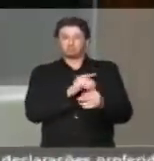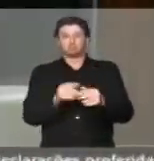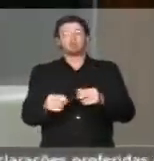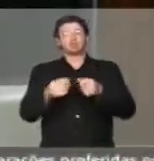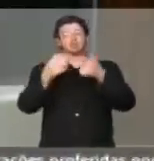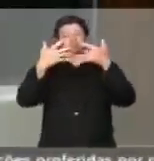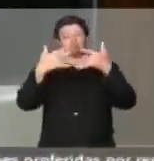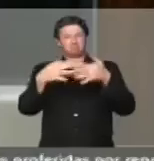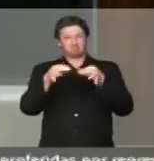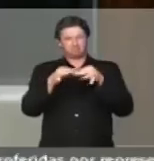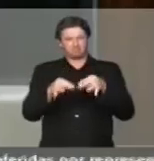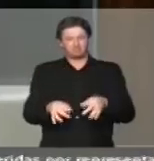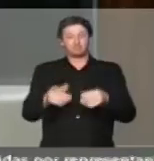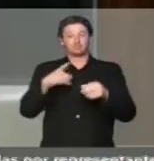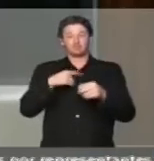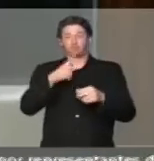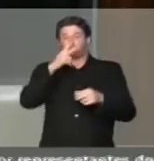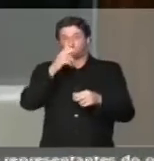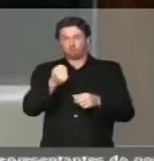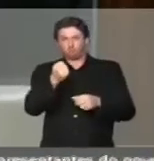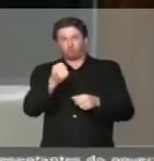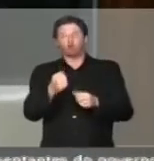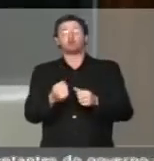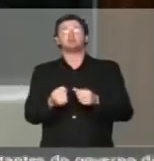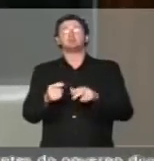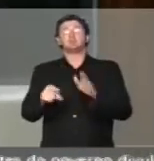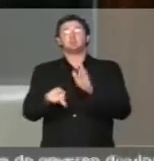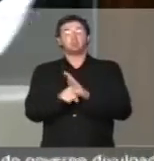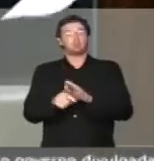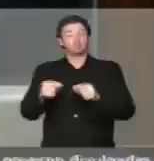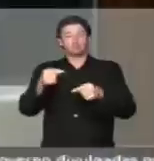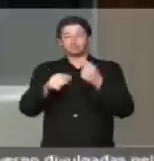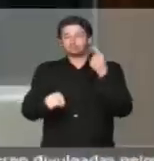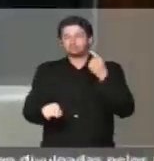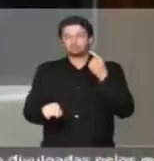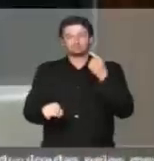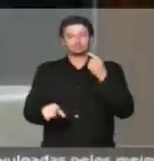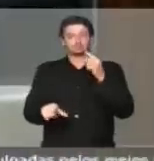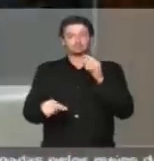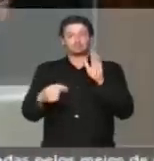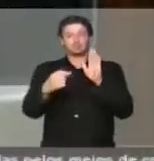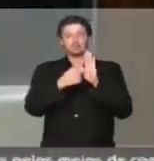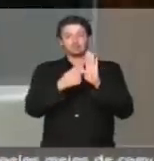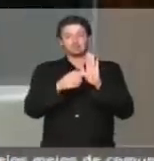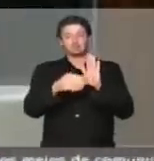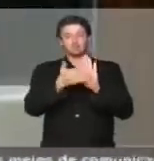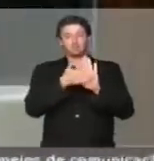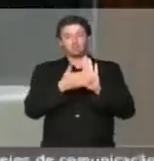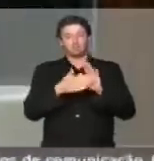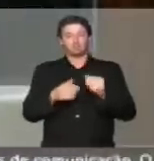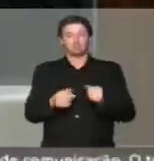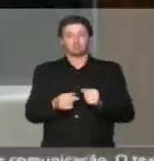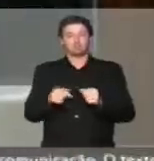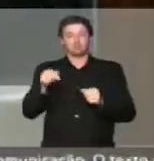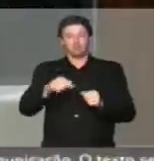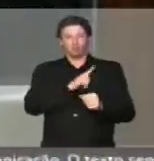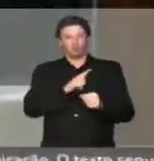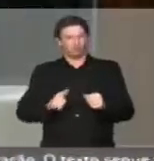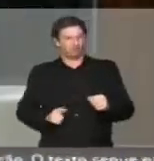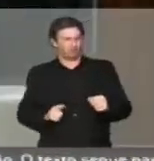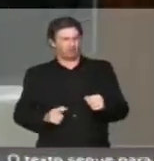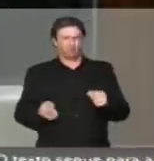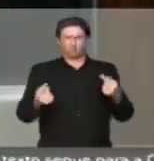arrasoado consistente sobre a impropriedade dessa proposta. Aqui não tem governo em